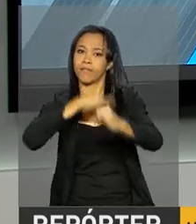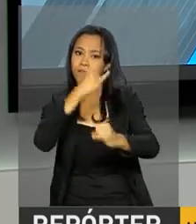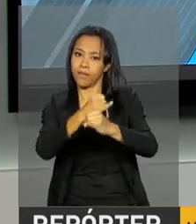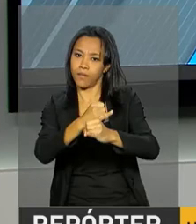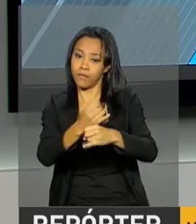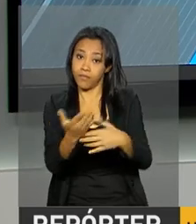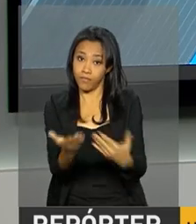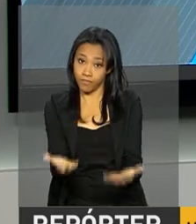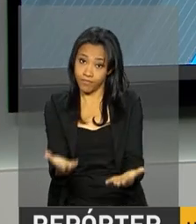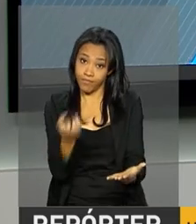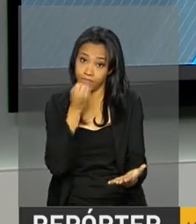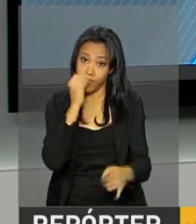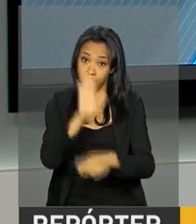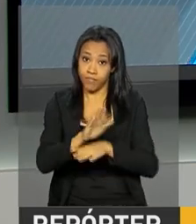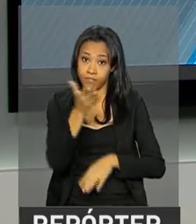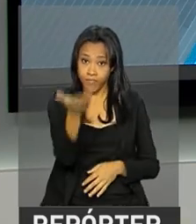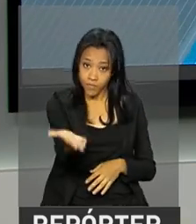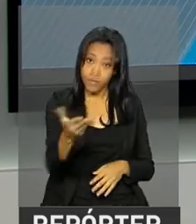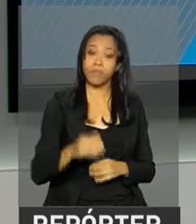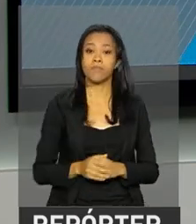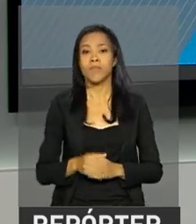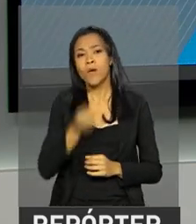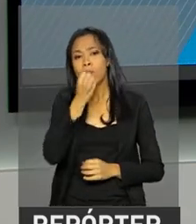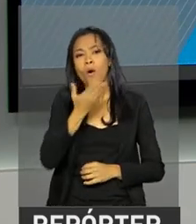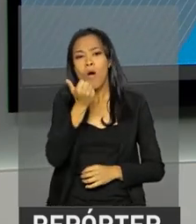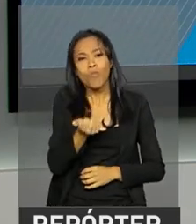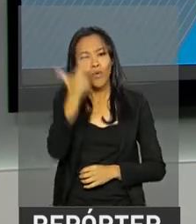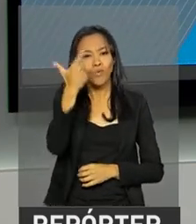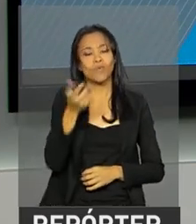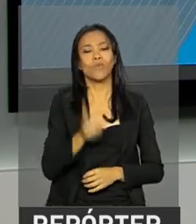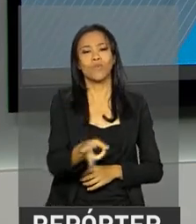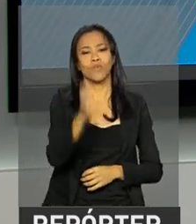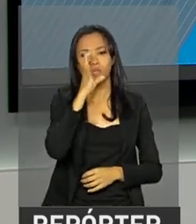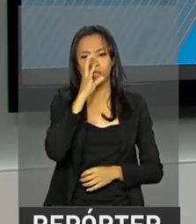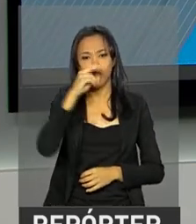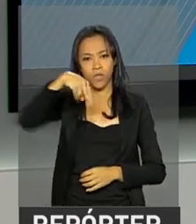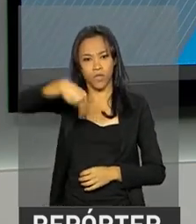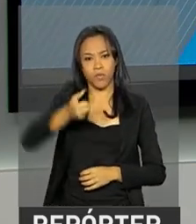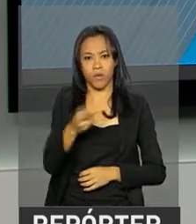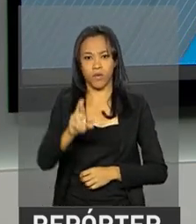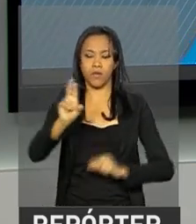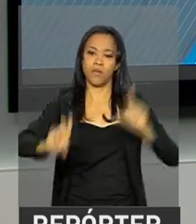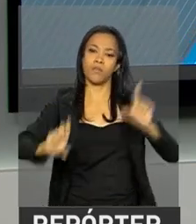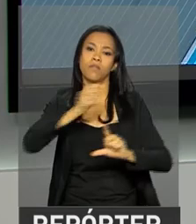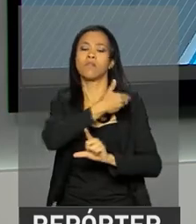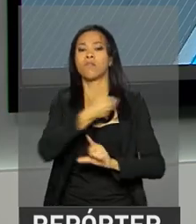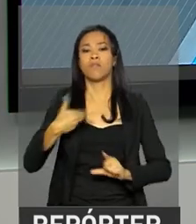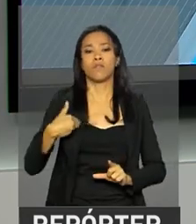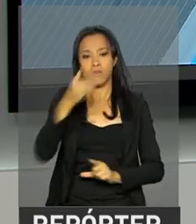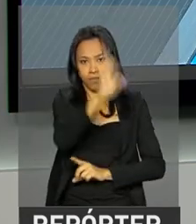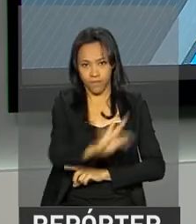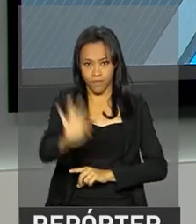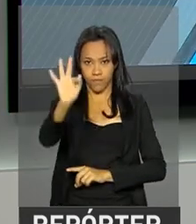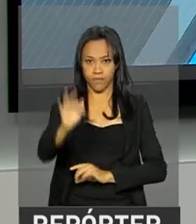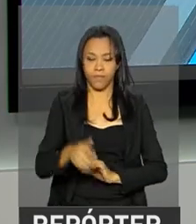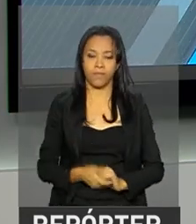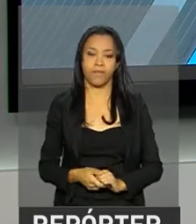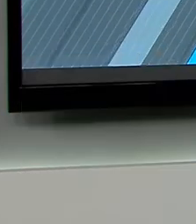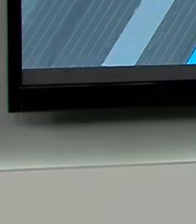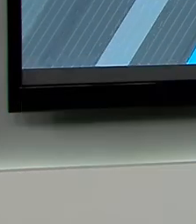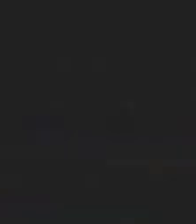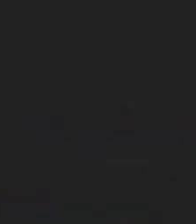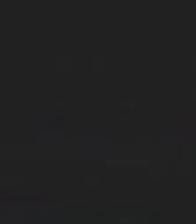na internet. Uma boa tarde para você, um bom almoço e continue com a gente aqui na NBR, a TV do Governo Federal.